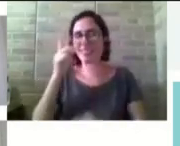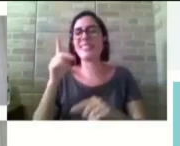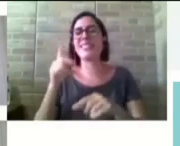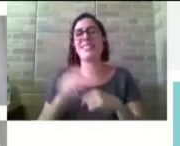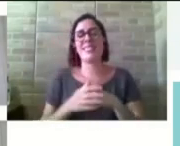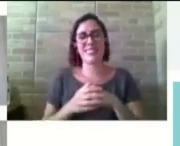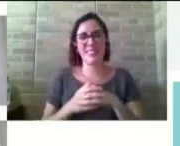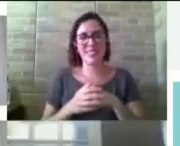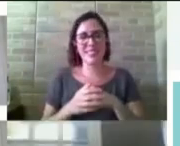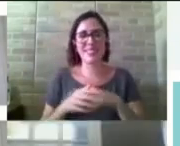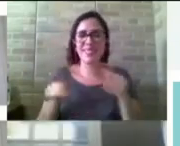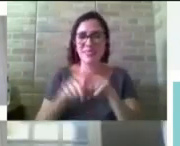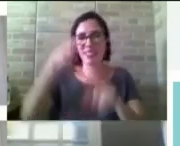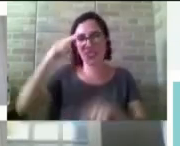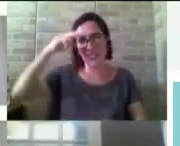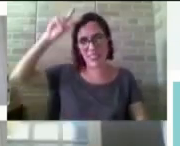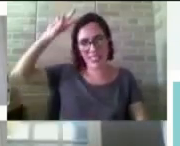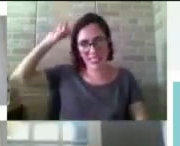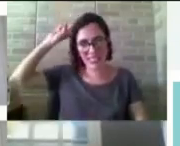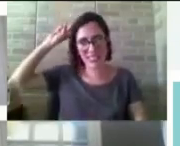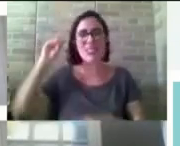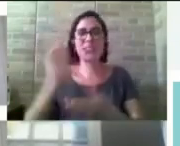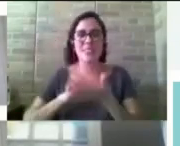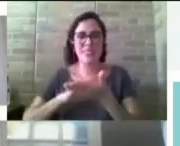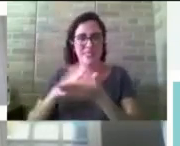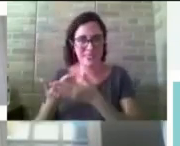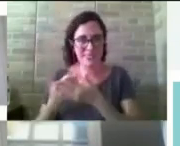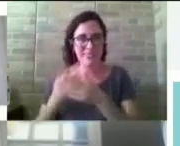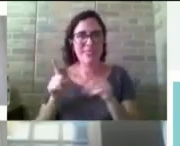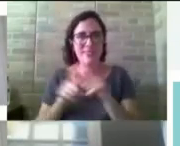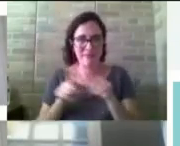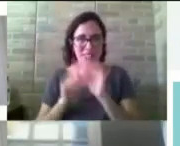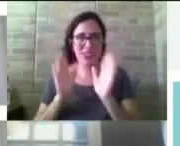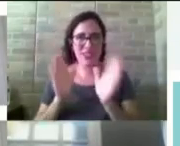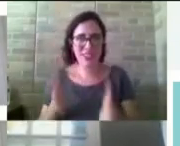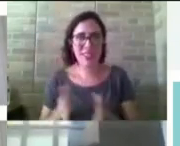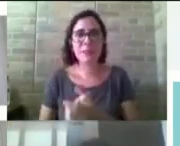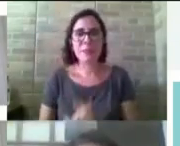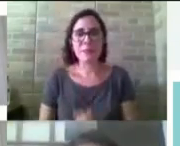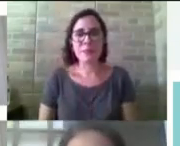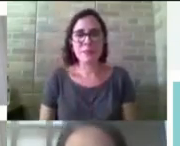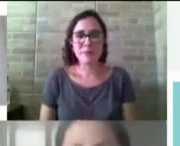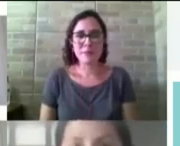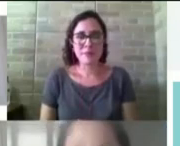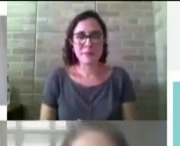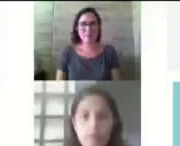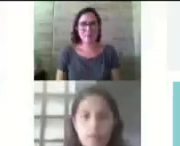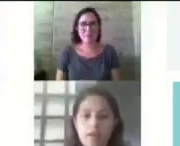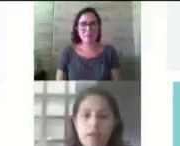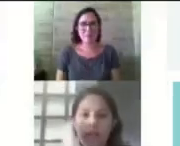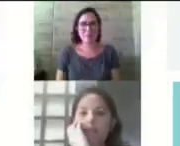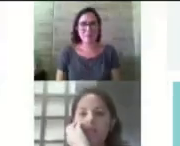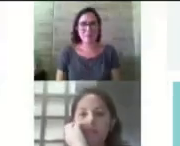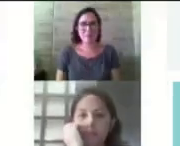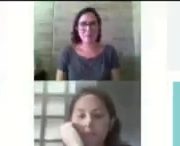nesse momento e ao Vinícius que também nos ajudou durante o desenrolar da mesa.